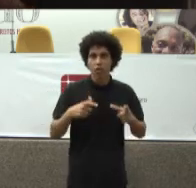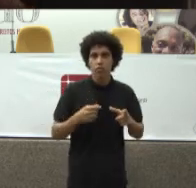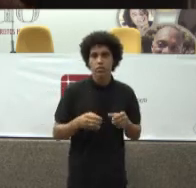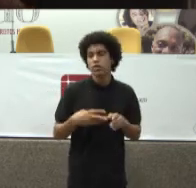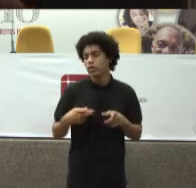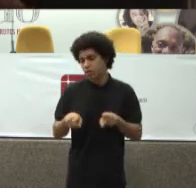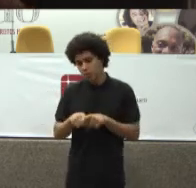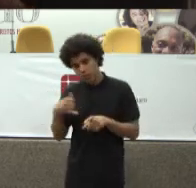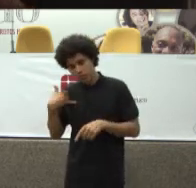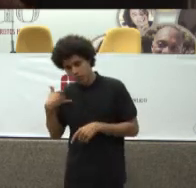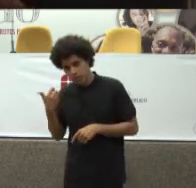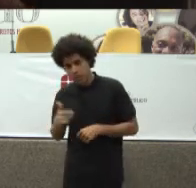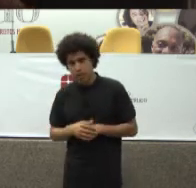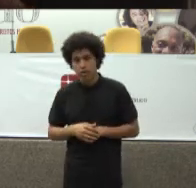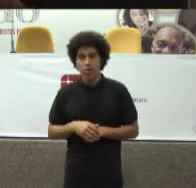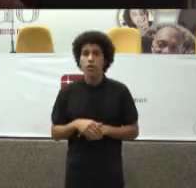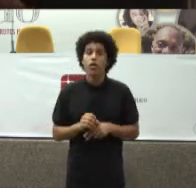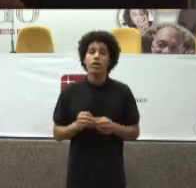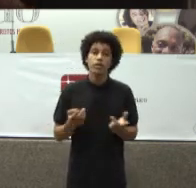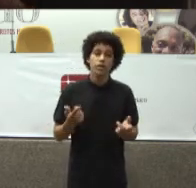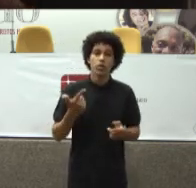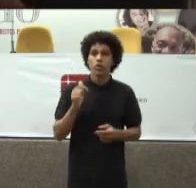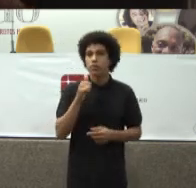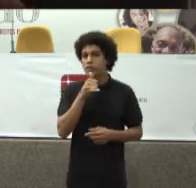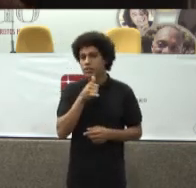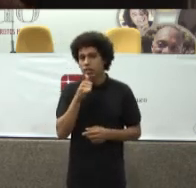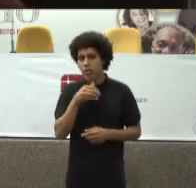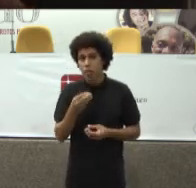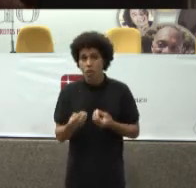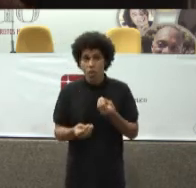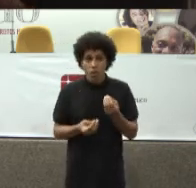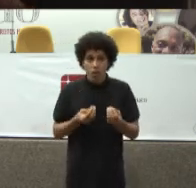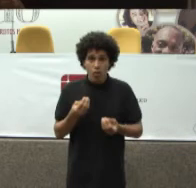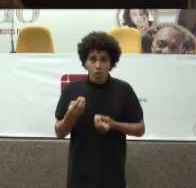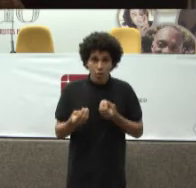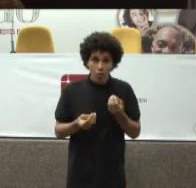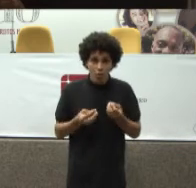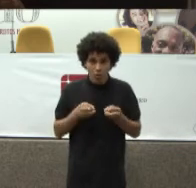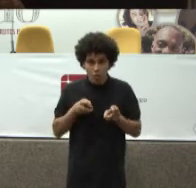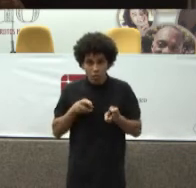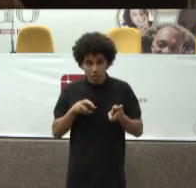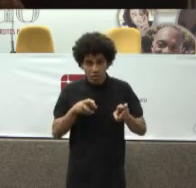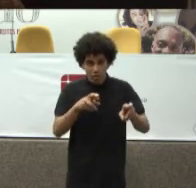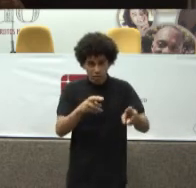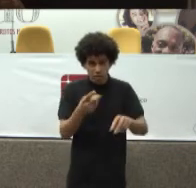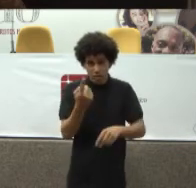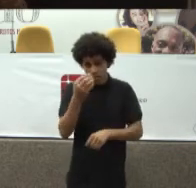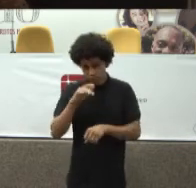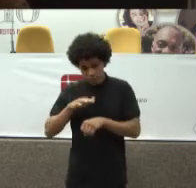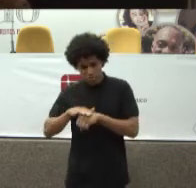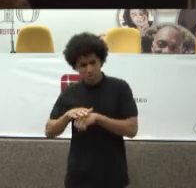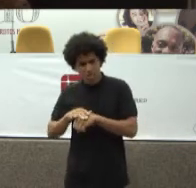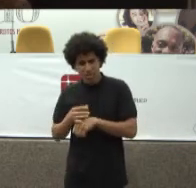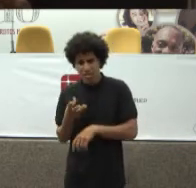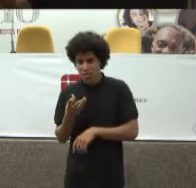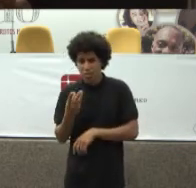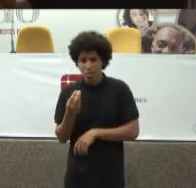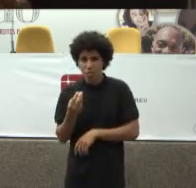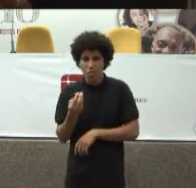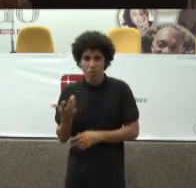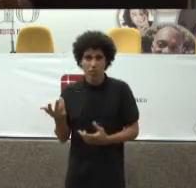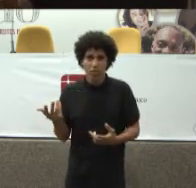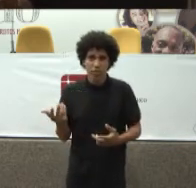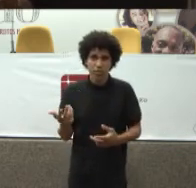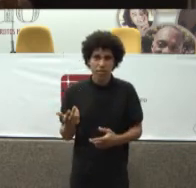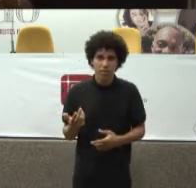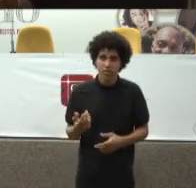aí Um exemplo Como O câncer É uma doença Muito São quase